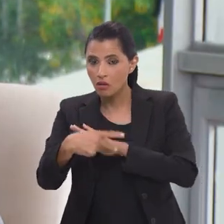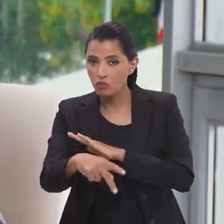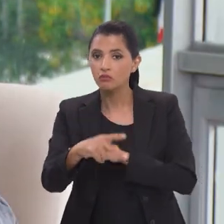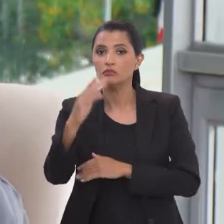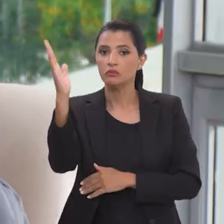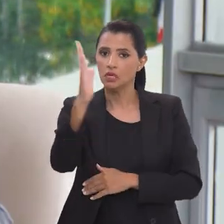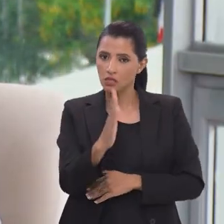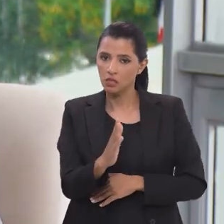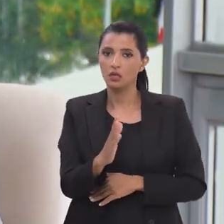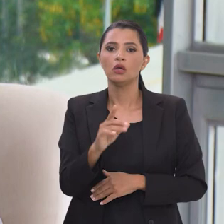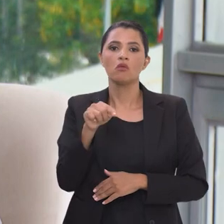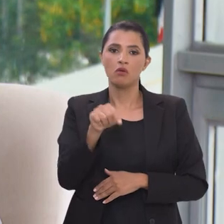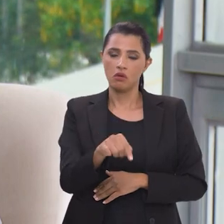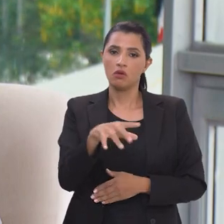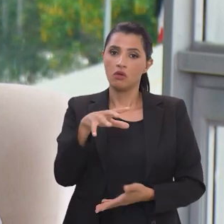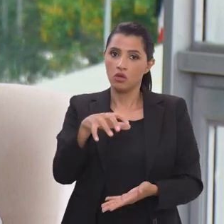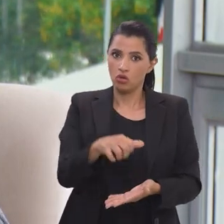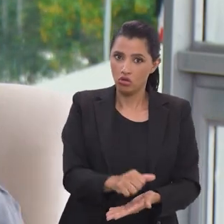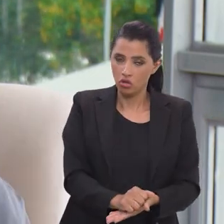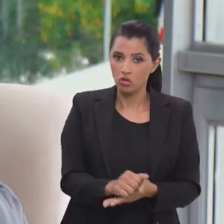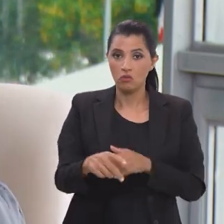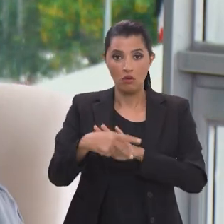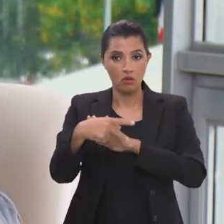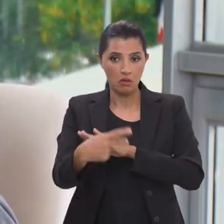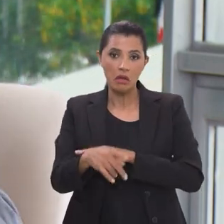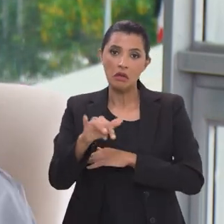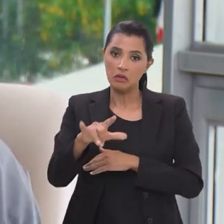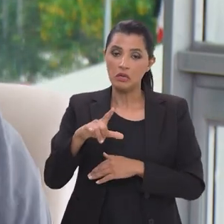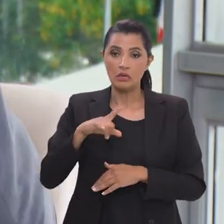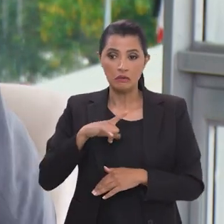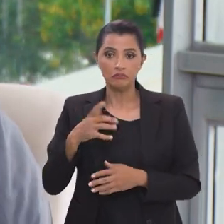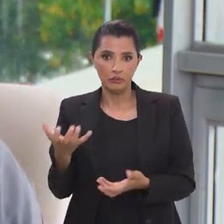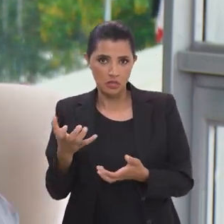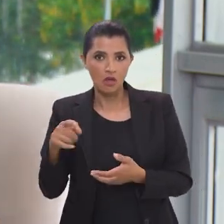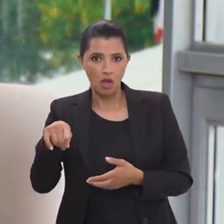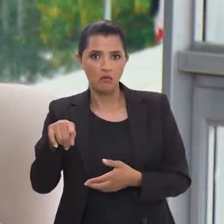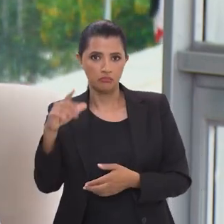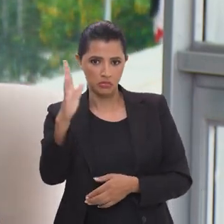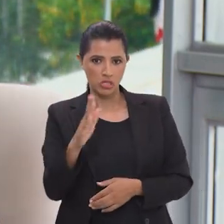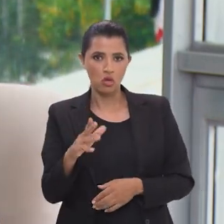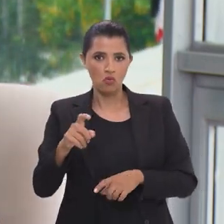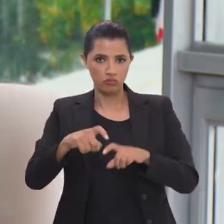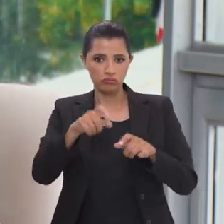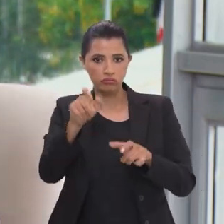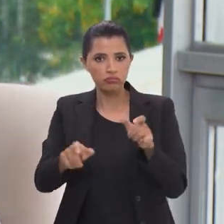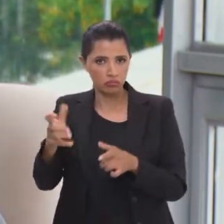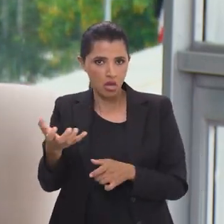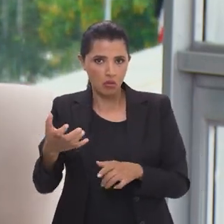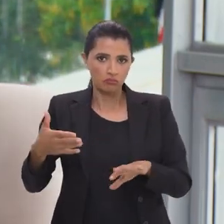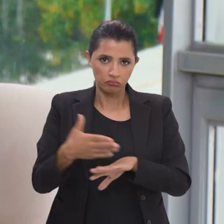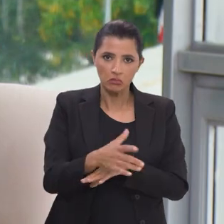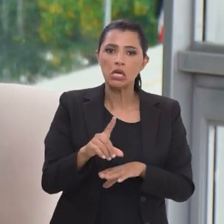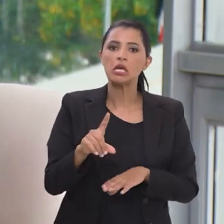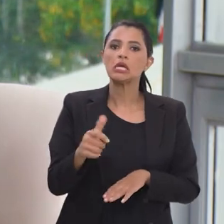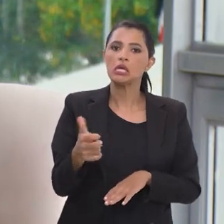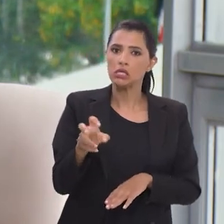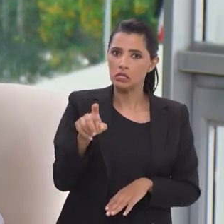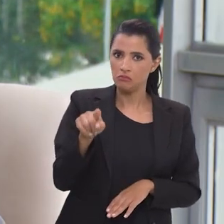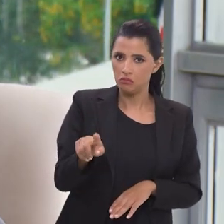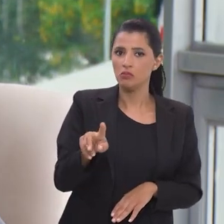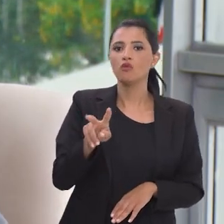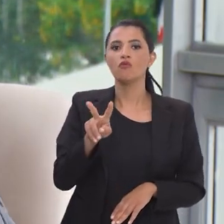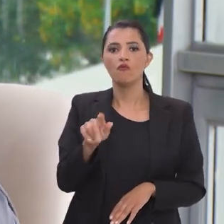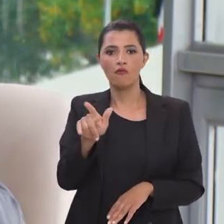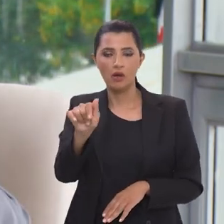brasileiros com registro. Se os médicos brasileiros quiserem, vão ocupar as 15 mil vagas. A segunda etapa são